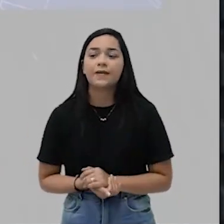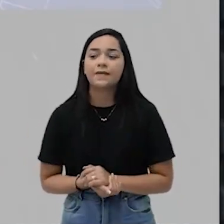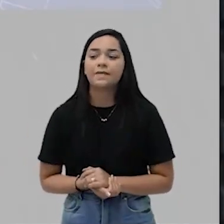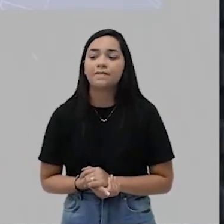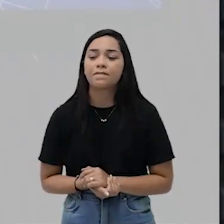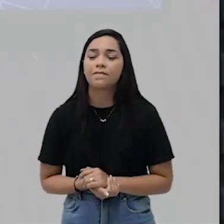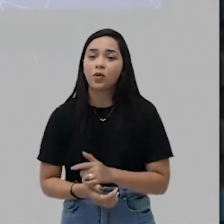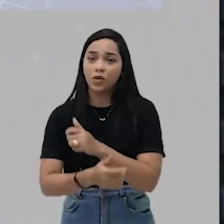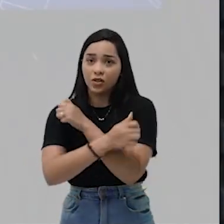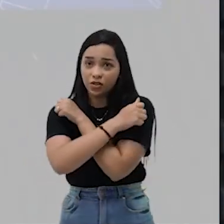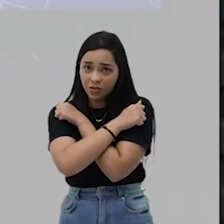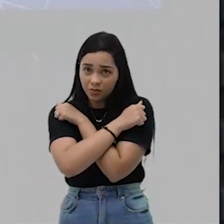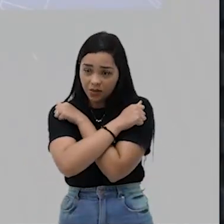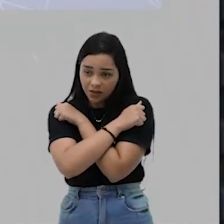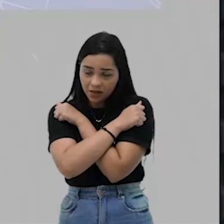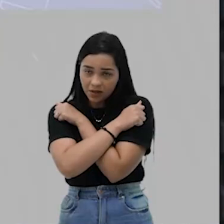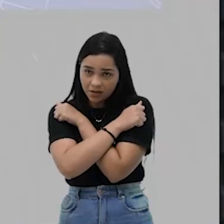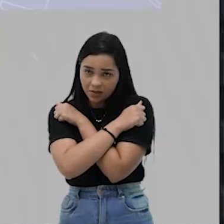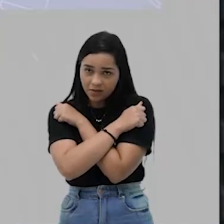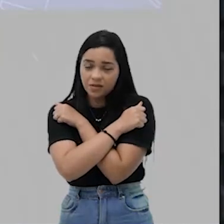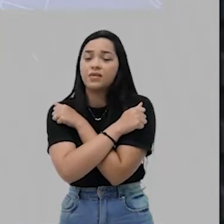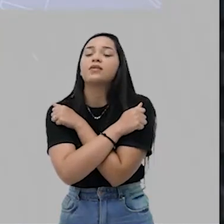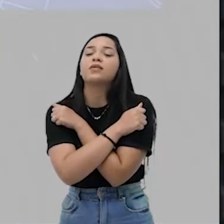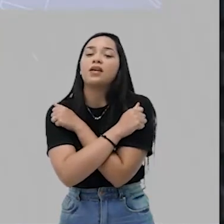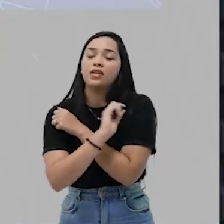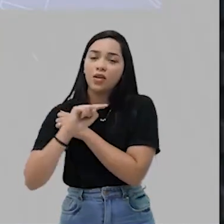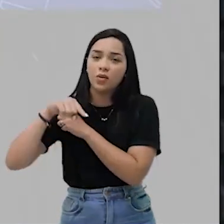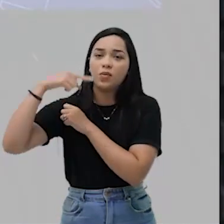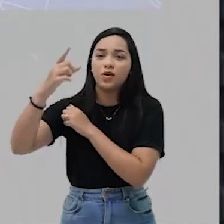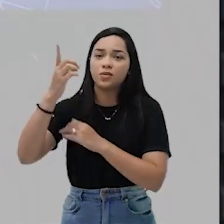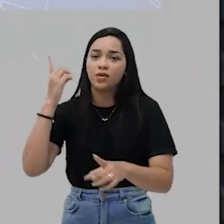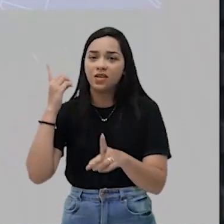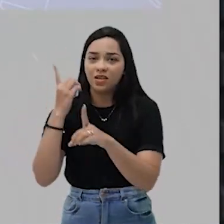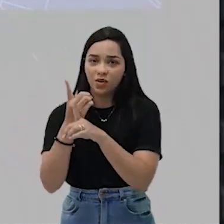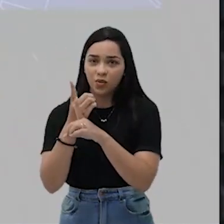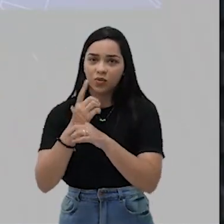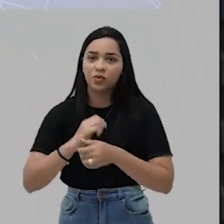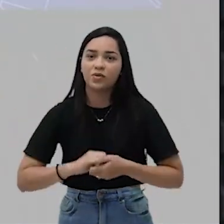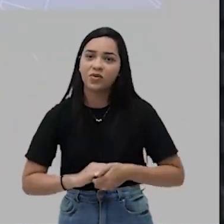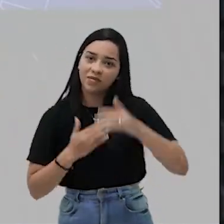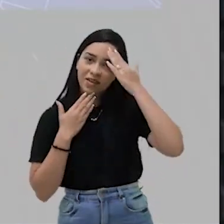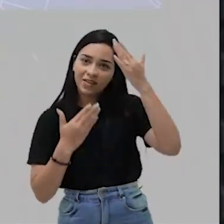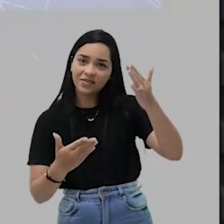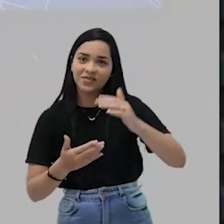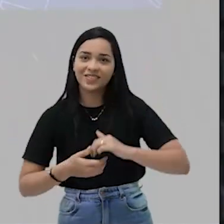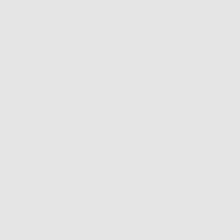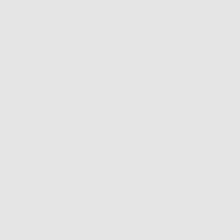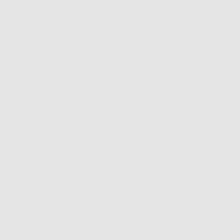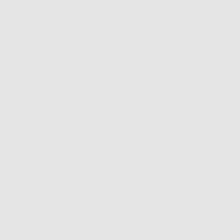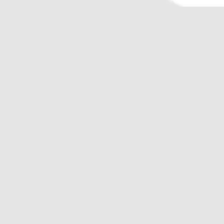Um grande abraço e até o nosso próximo encontro. Valeu!